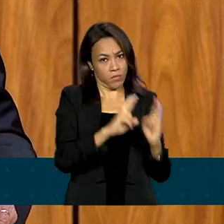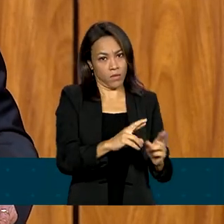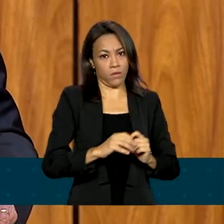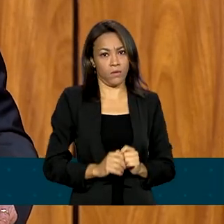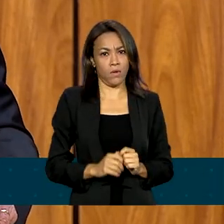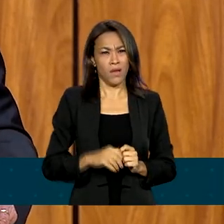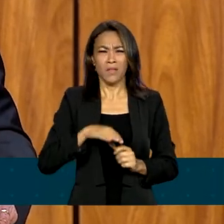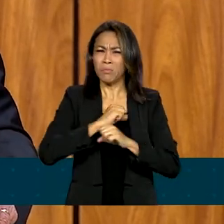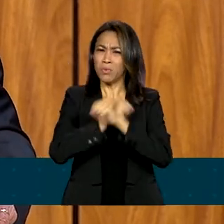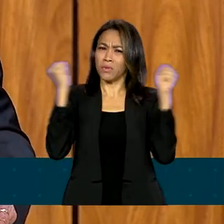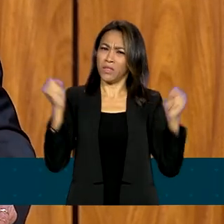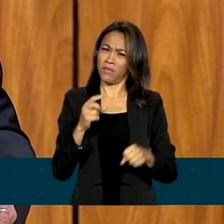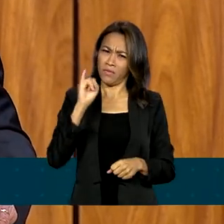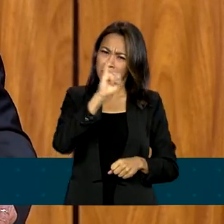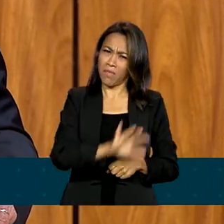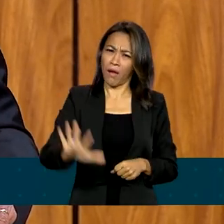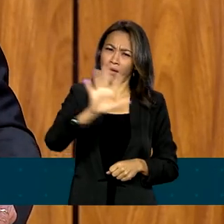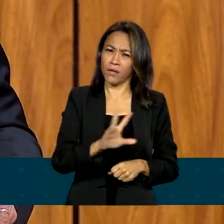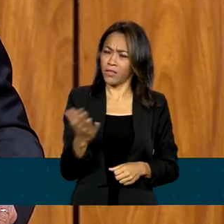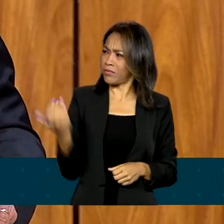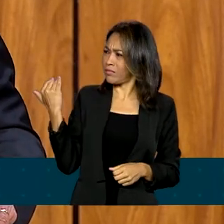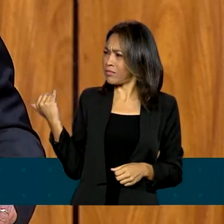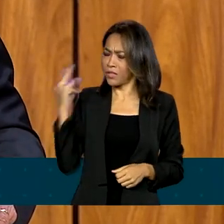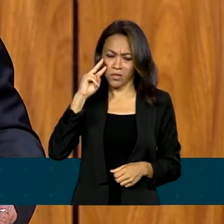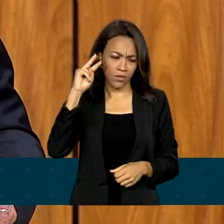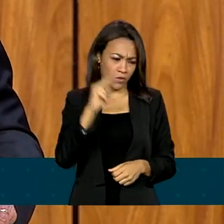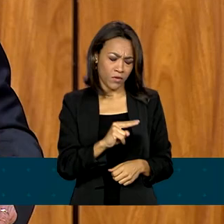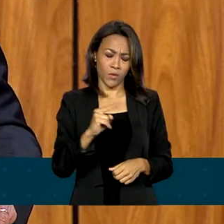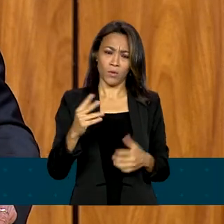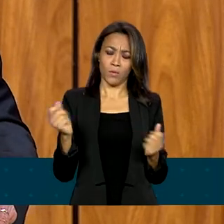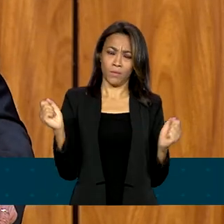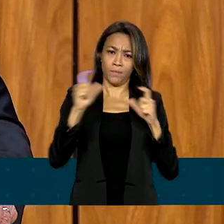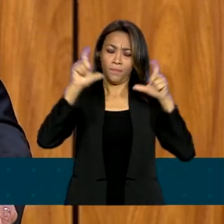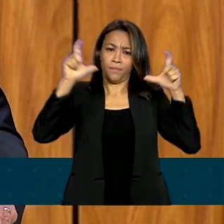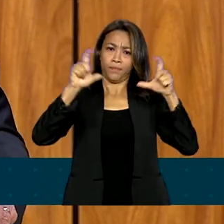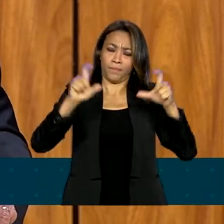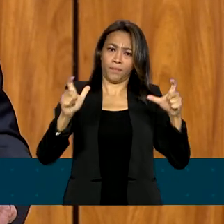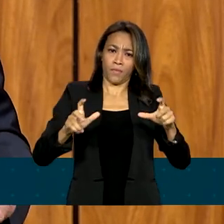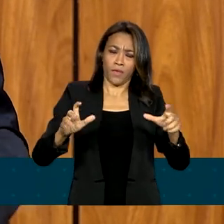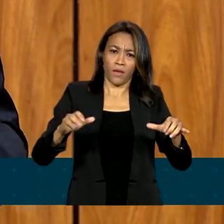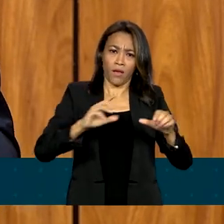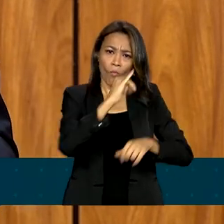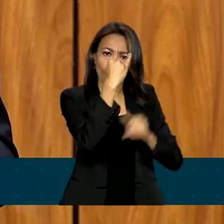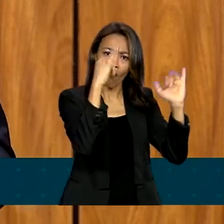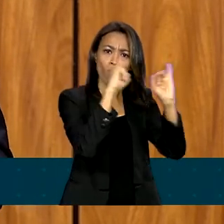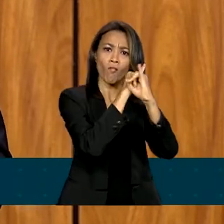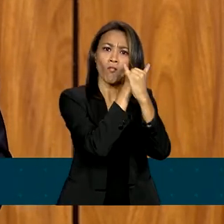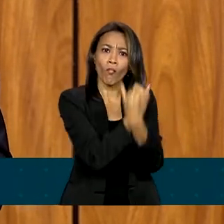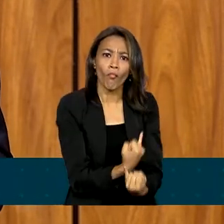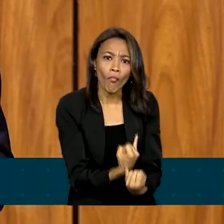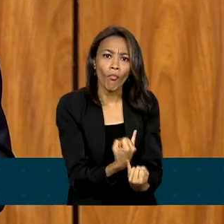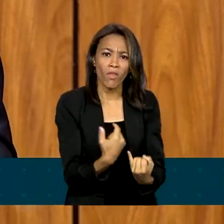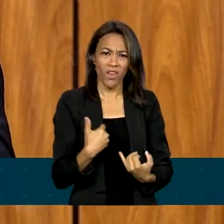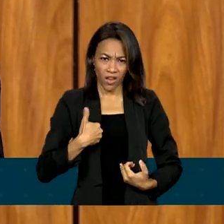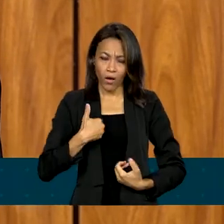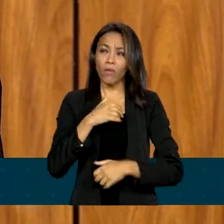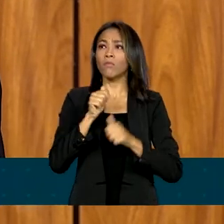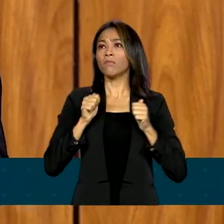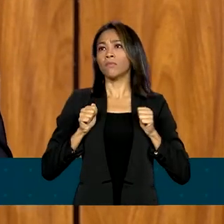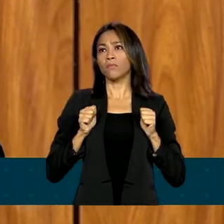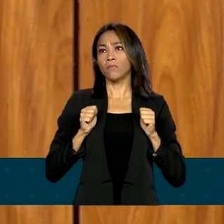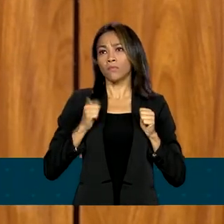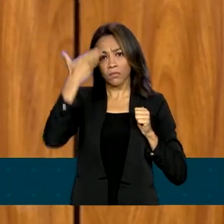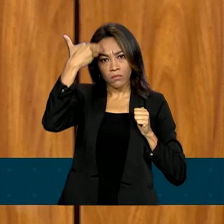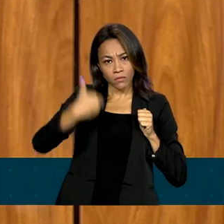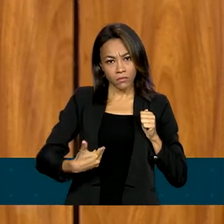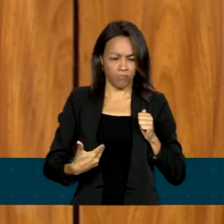aquelas imagens que se viu e que eu tive a oportunidade de ver sábado passado e ficar quieto. Não é possível.